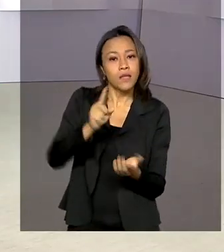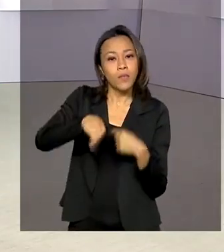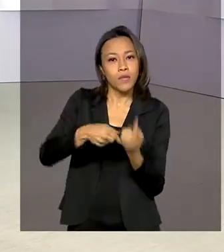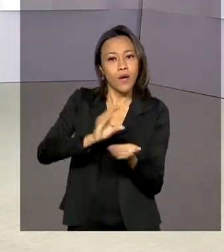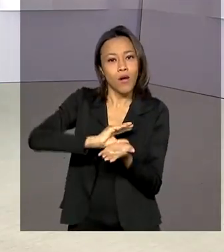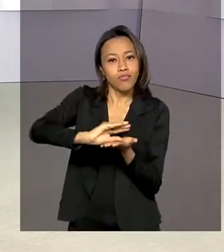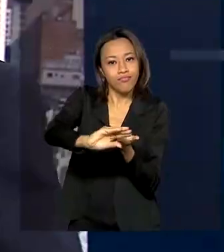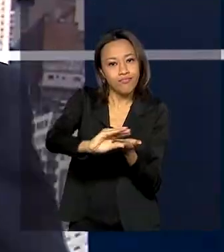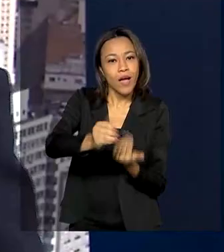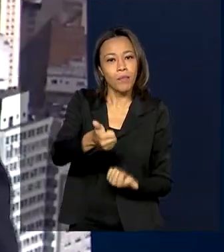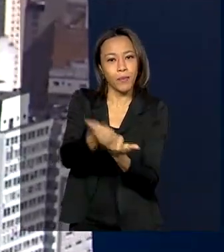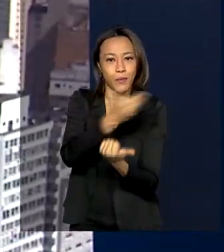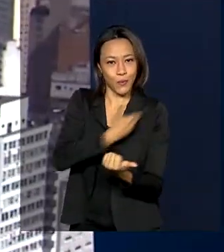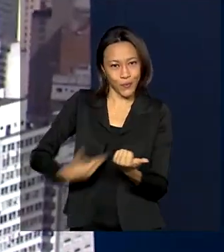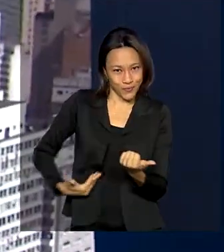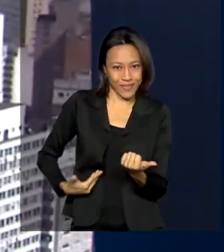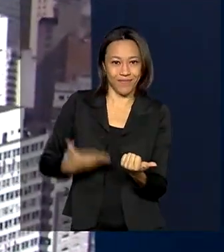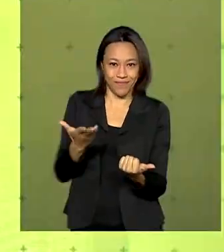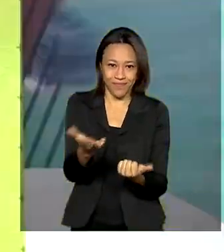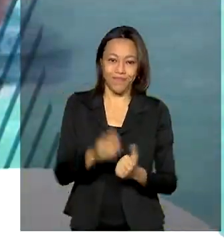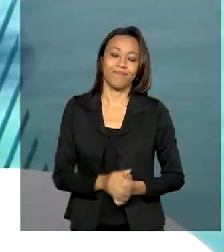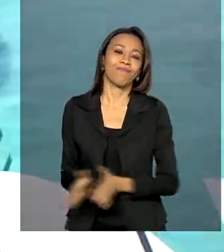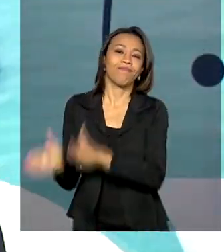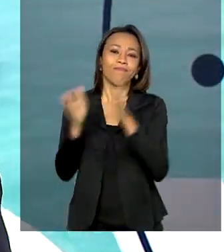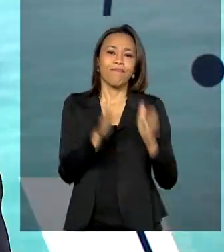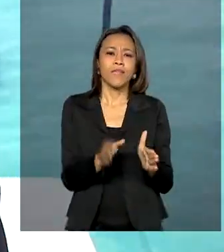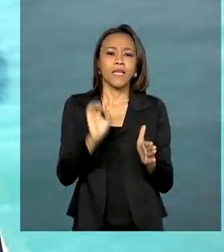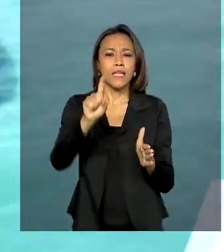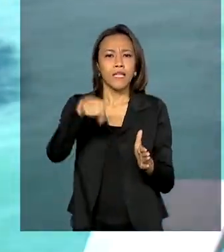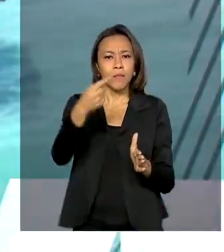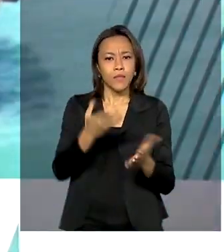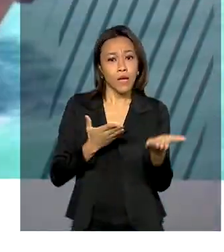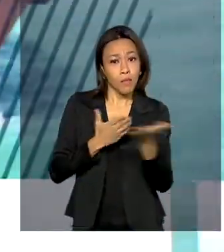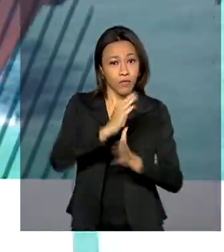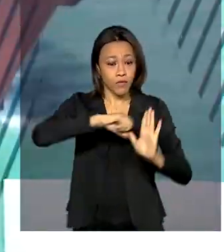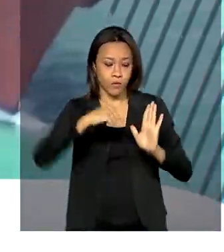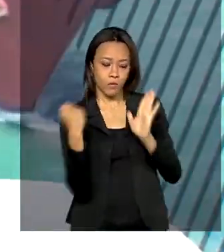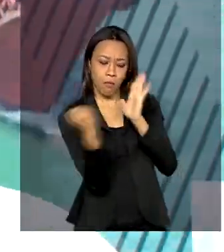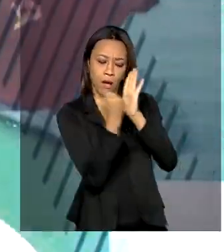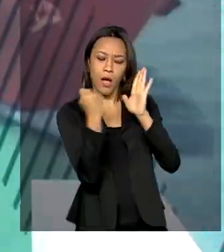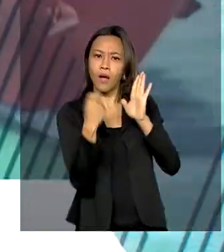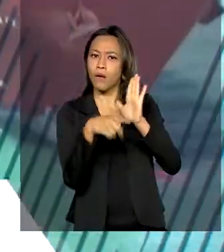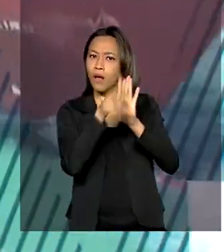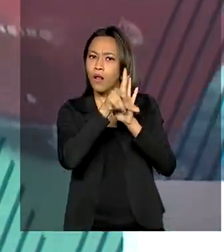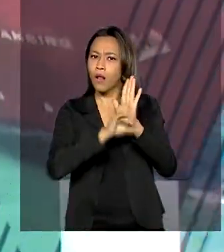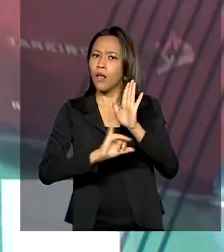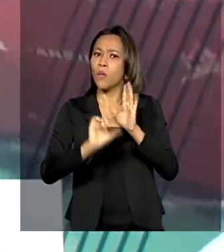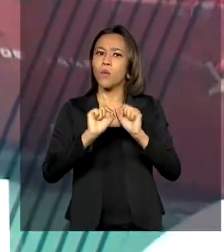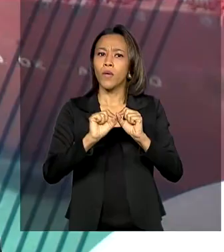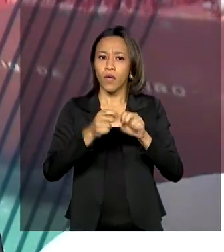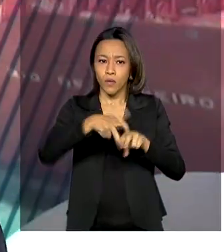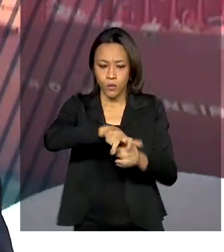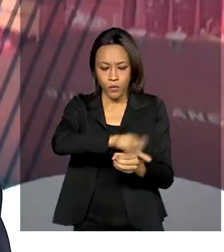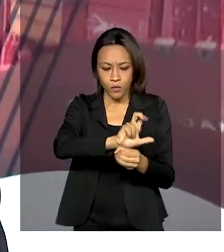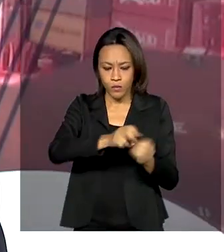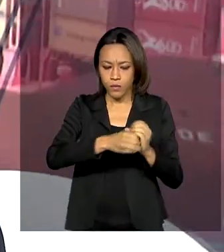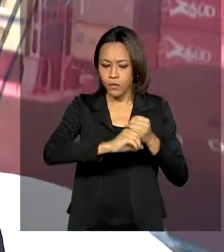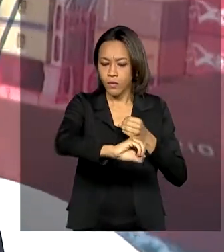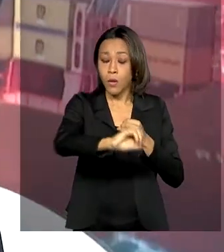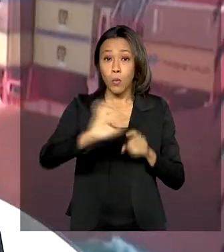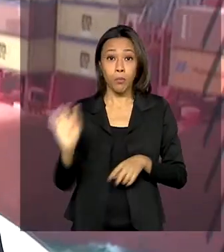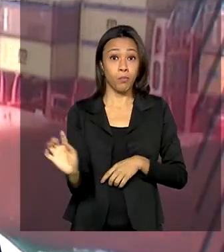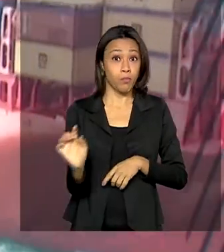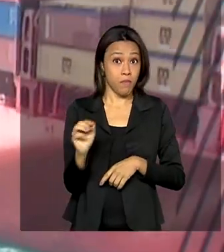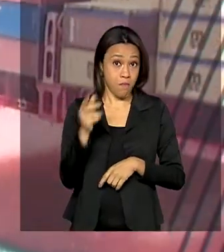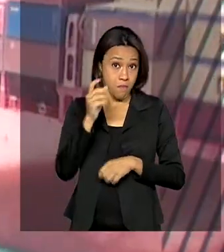da pandemia. Depois da aprovação do novo marco legal do saneamento, foi realizado em Alagoas o primeiro leilão do